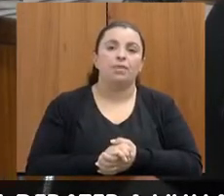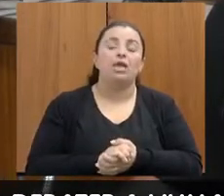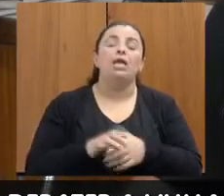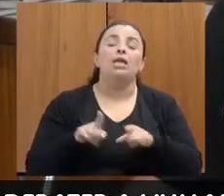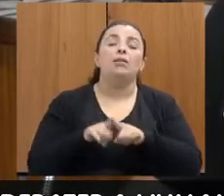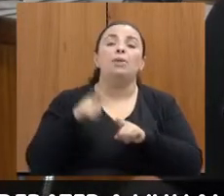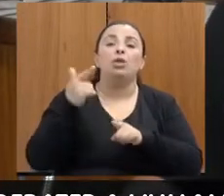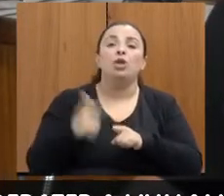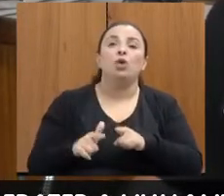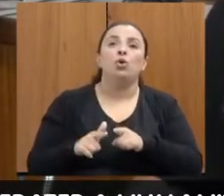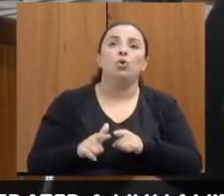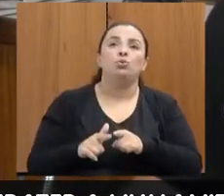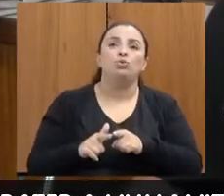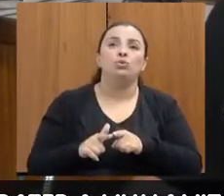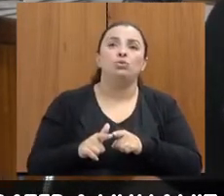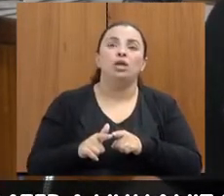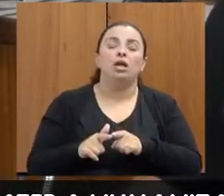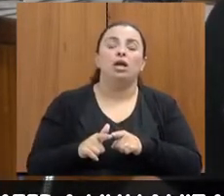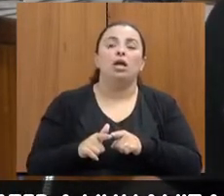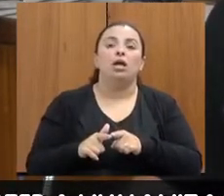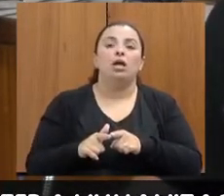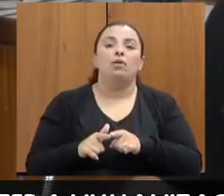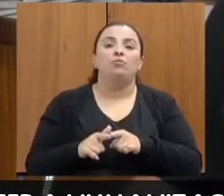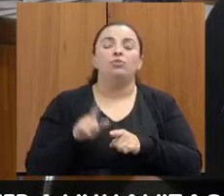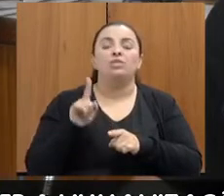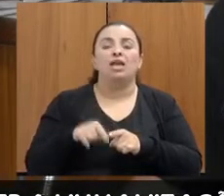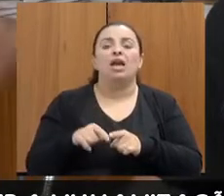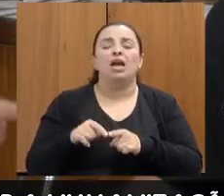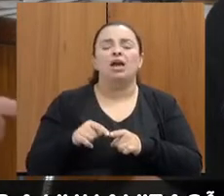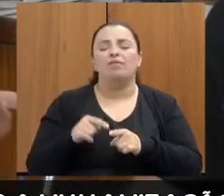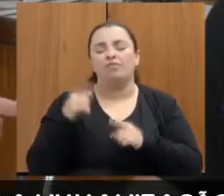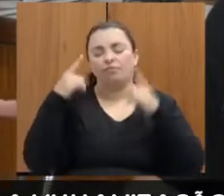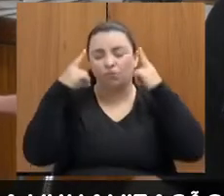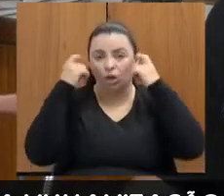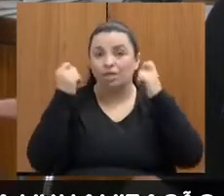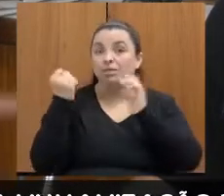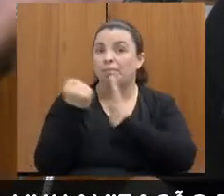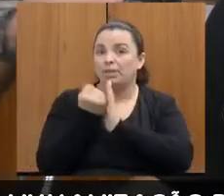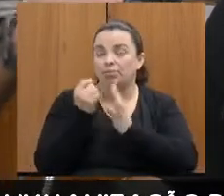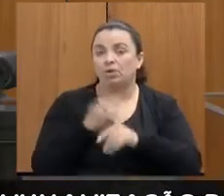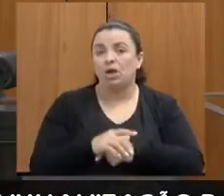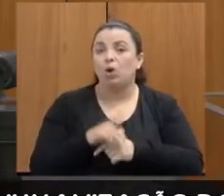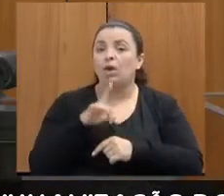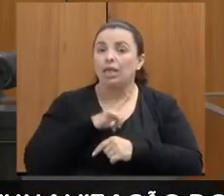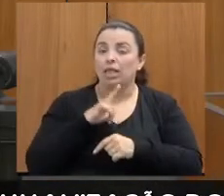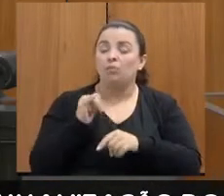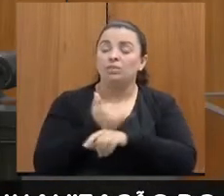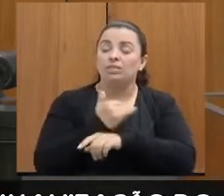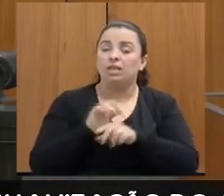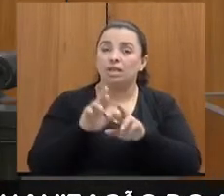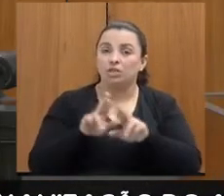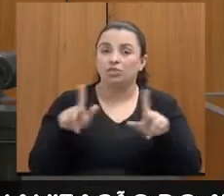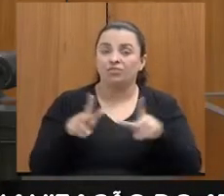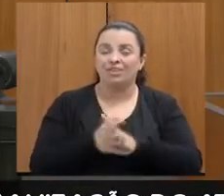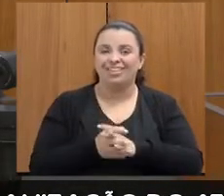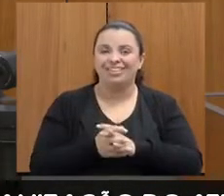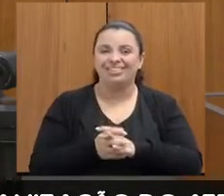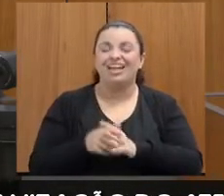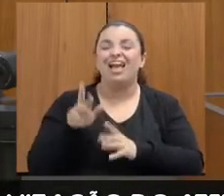violência sexual, que aí a gente tem um ponto que é um pouco diferente. A Roberta, que está aqui, e ela deve falar daqui a pouquinho,